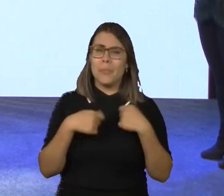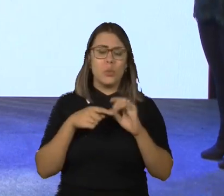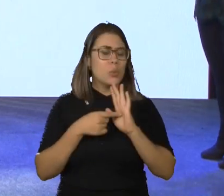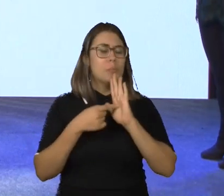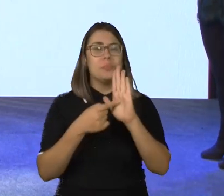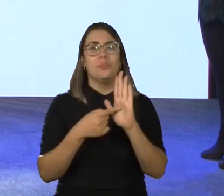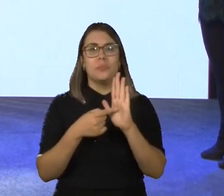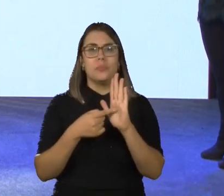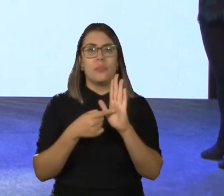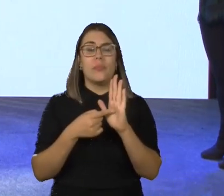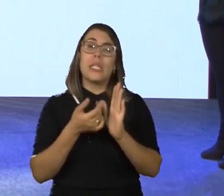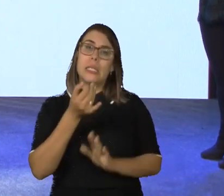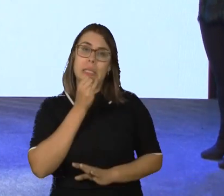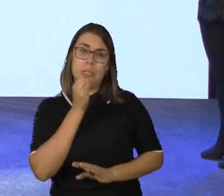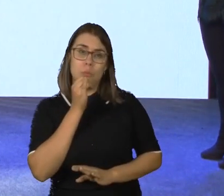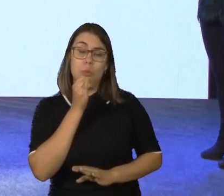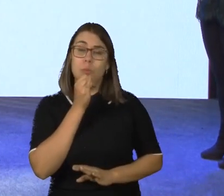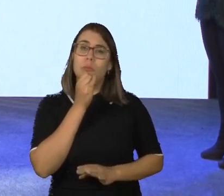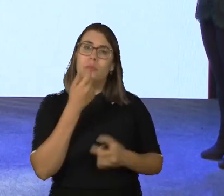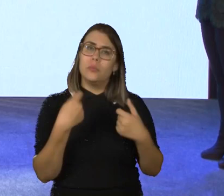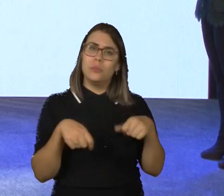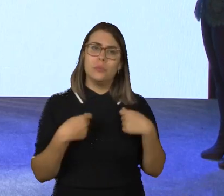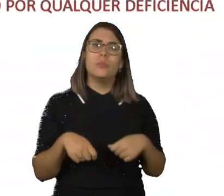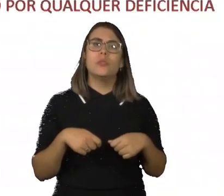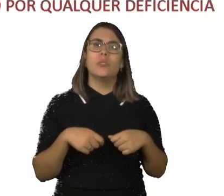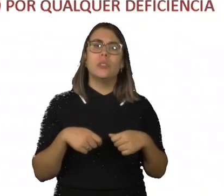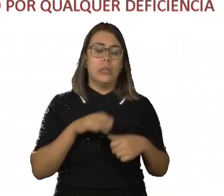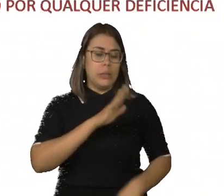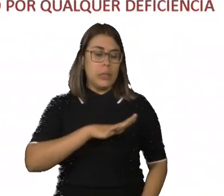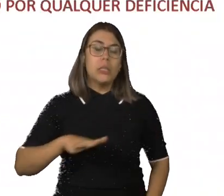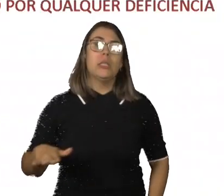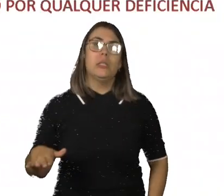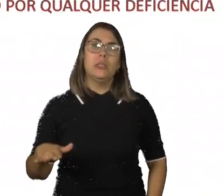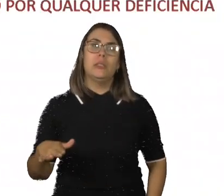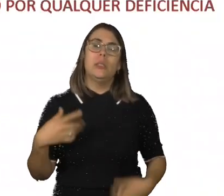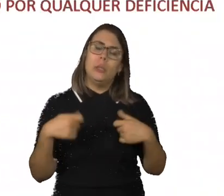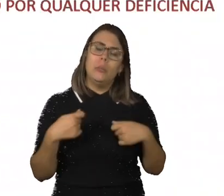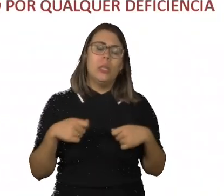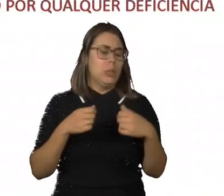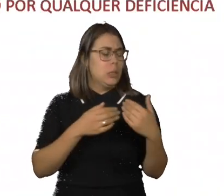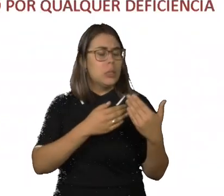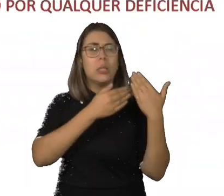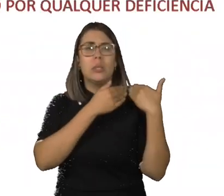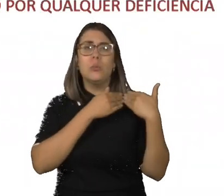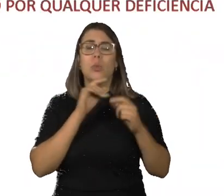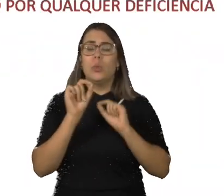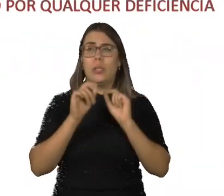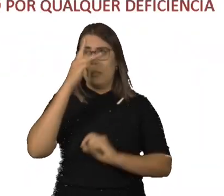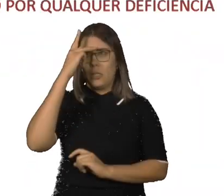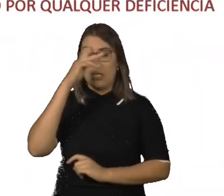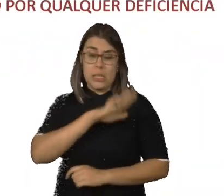especificidades, como a gente leva em conta as especificidades das crianças com e sem deficiência. E, quando a gente está